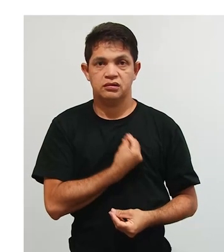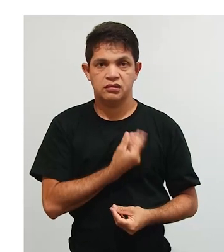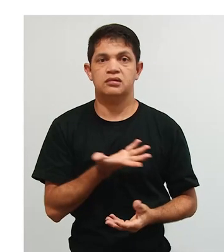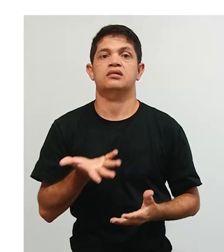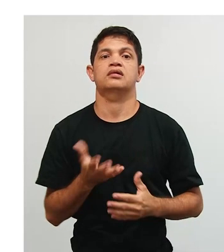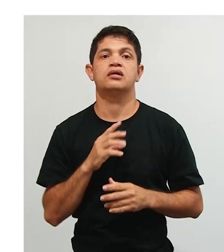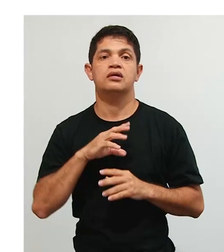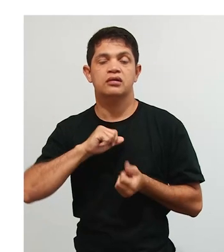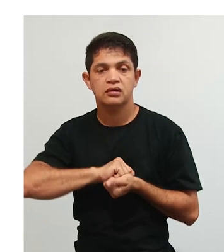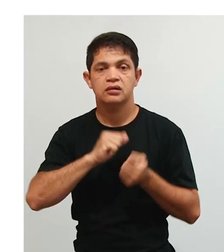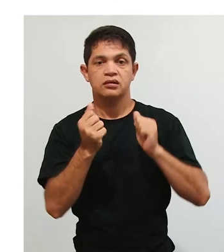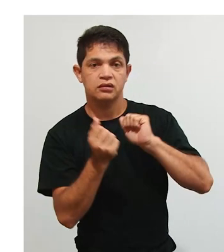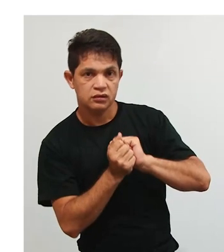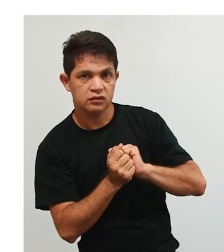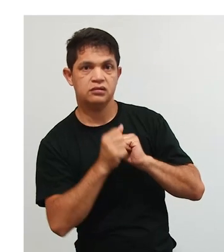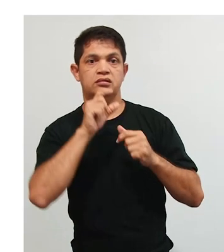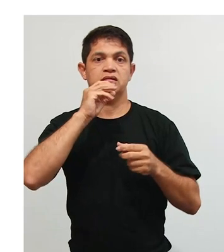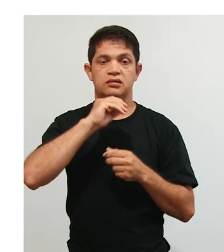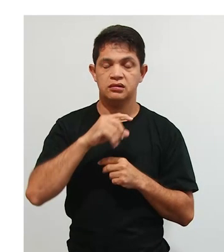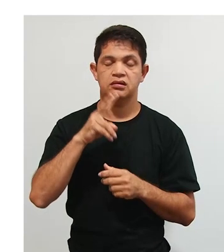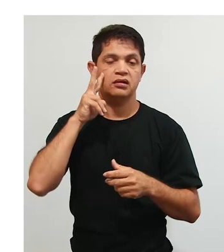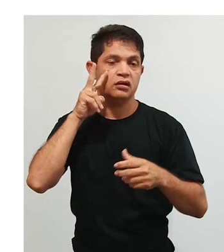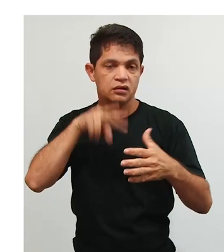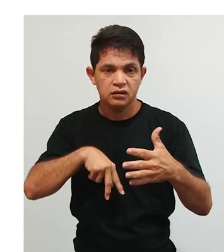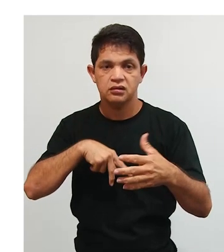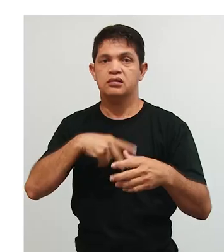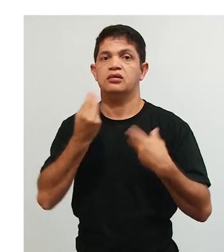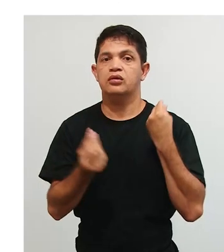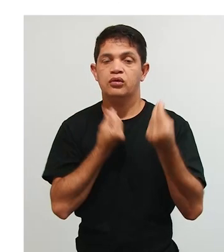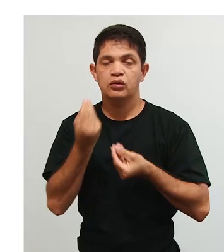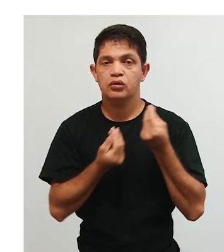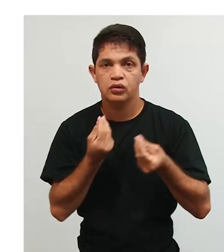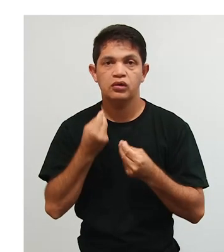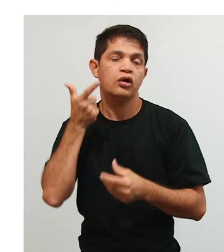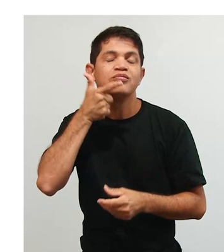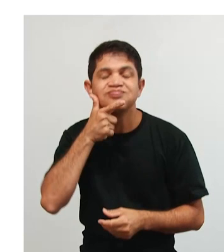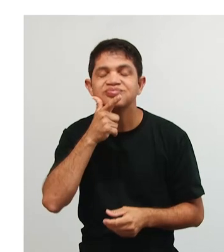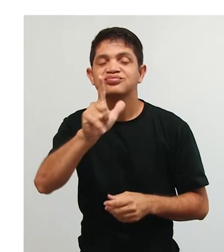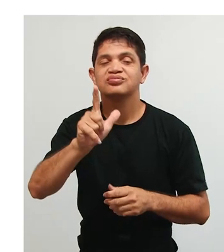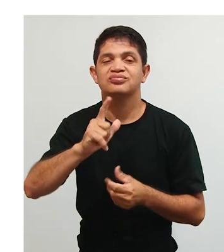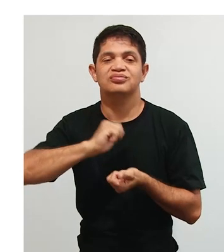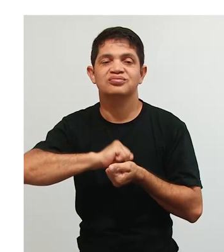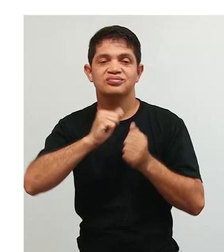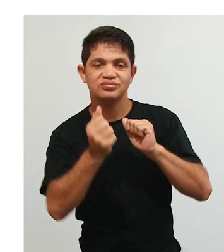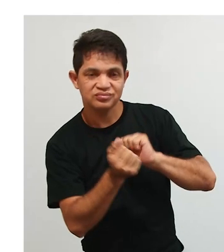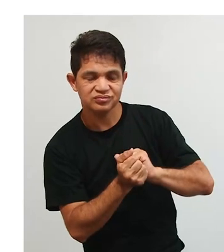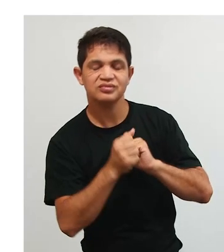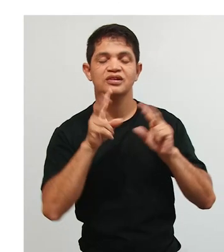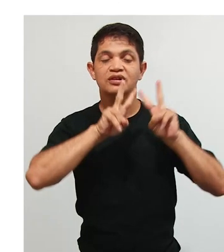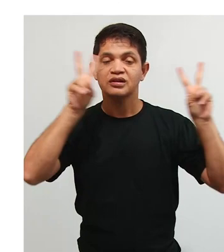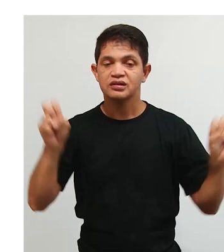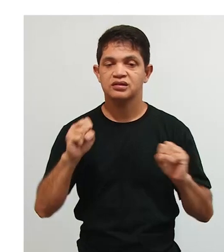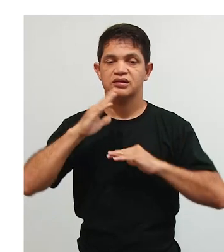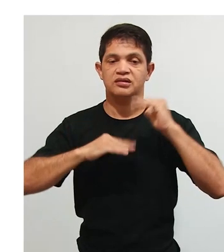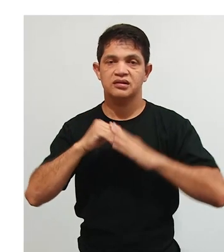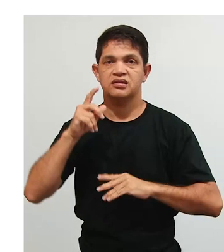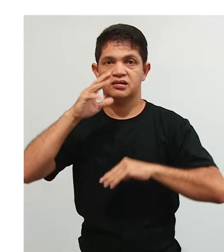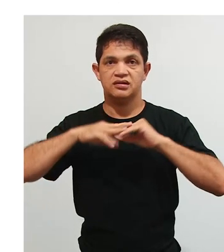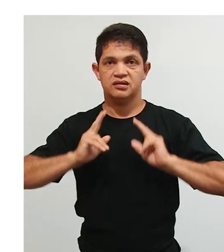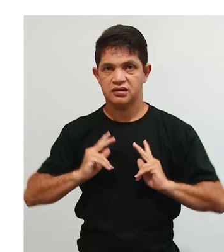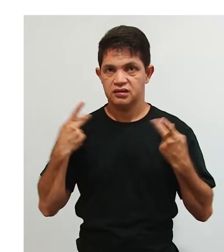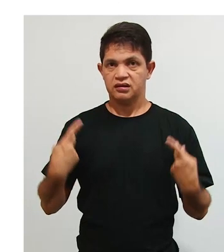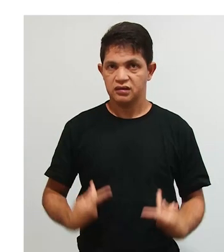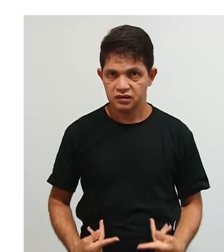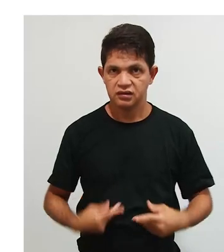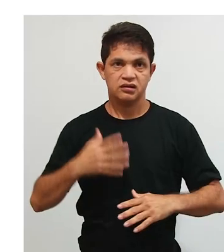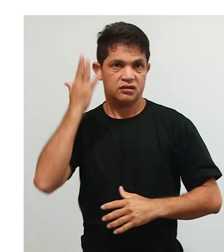Rousseau, no livro Emílio, e aí a gente consegue entender um pouquinho sobre a concepção inatista.